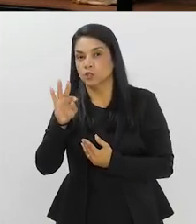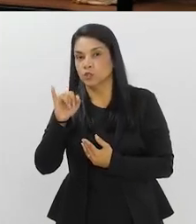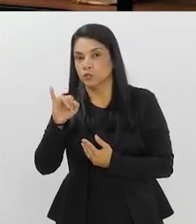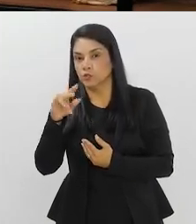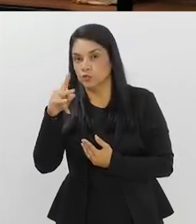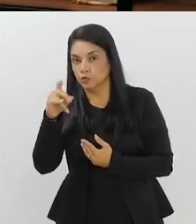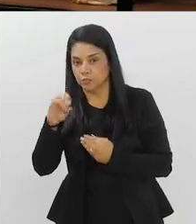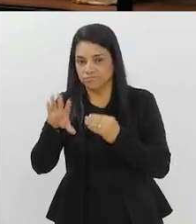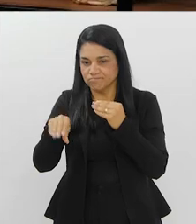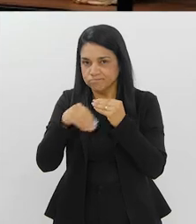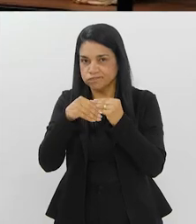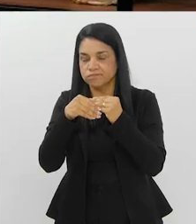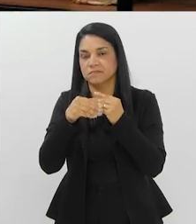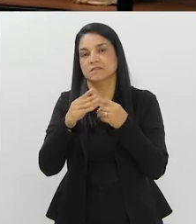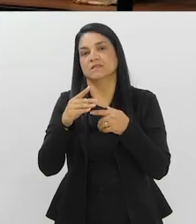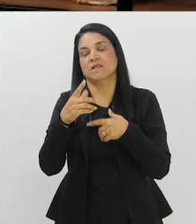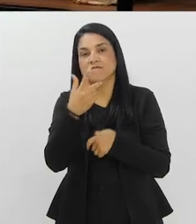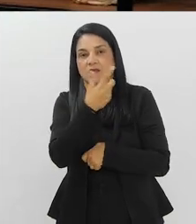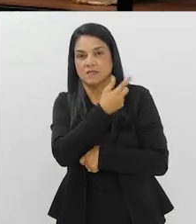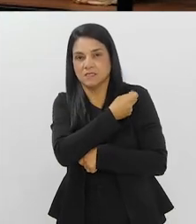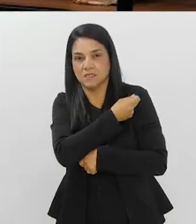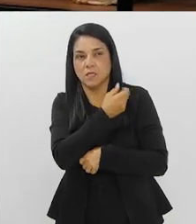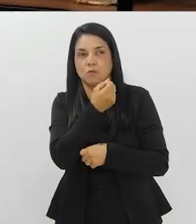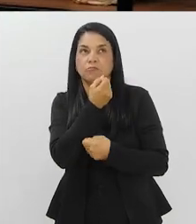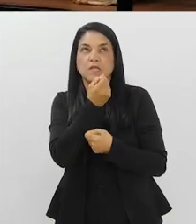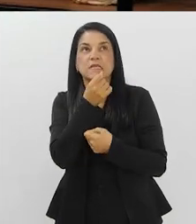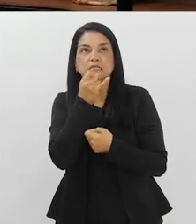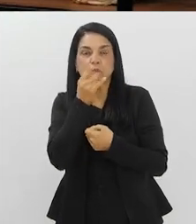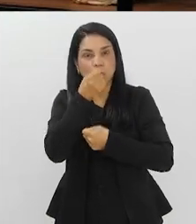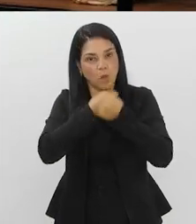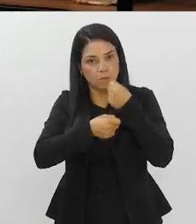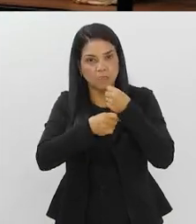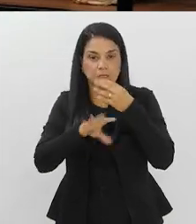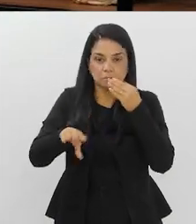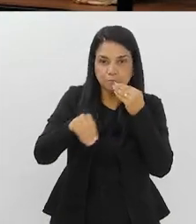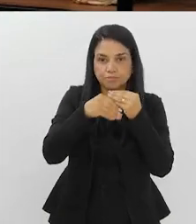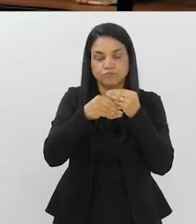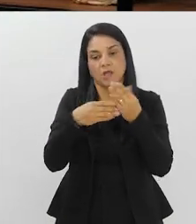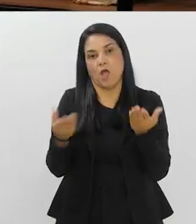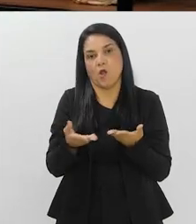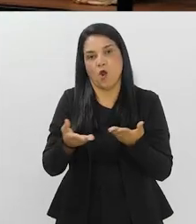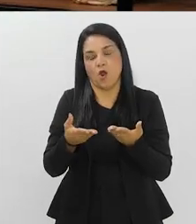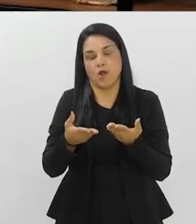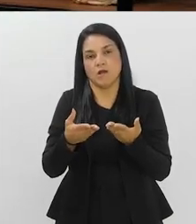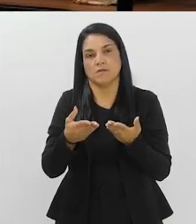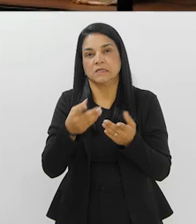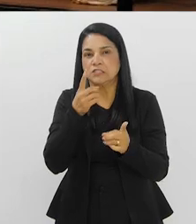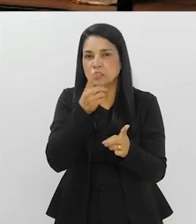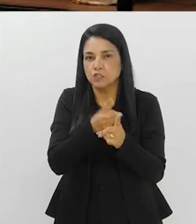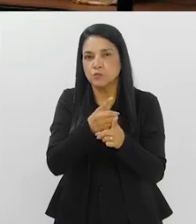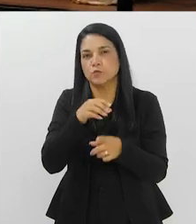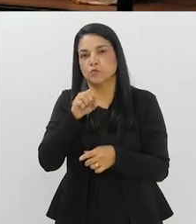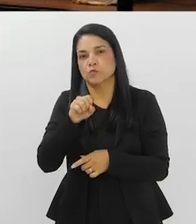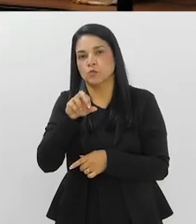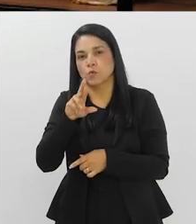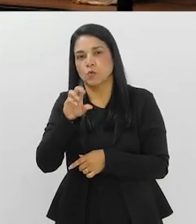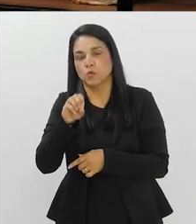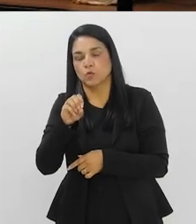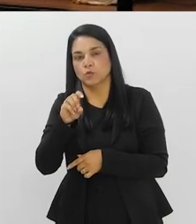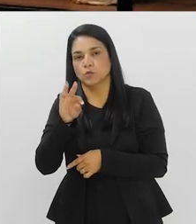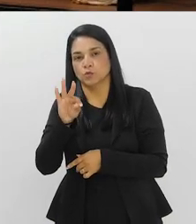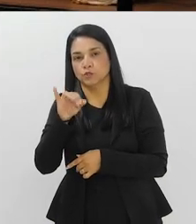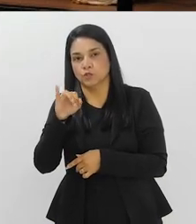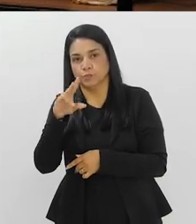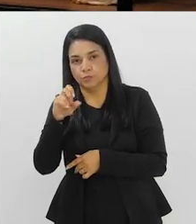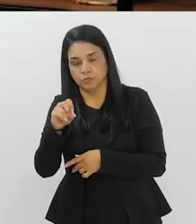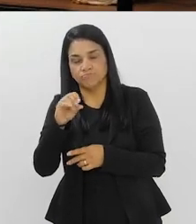acrescentar na vacina do ano passado, algum sorotipo que tenha sido descoberto ou que a